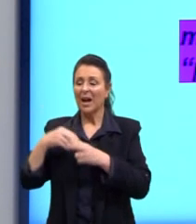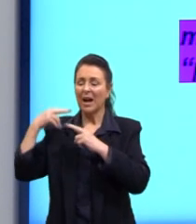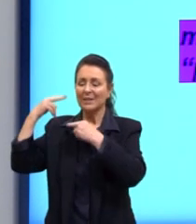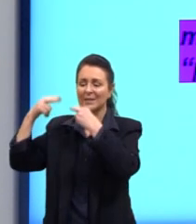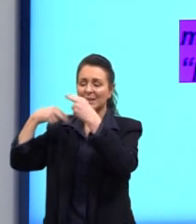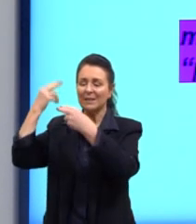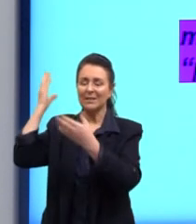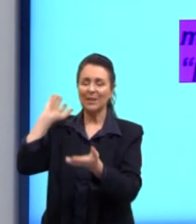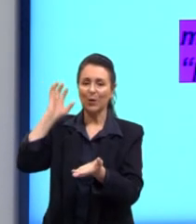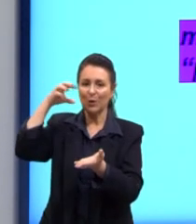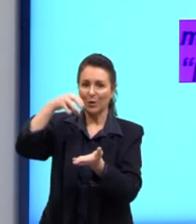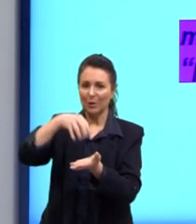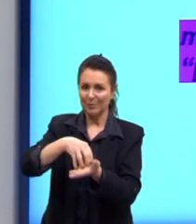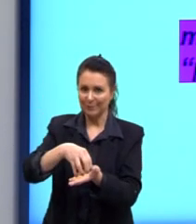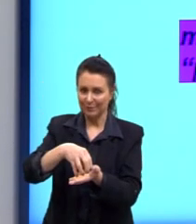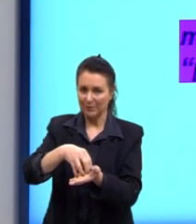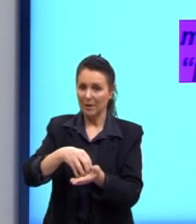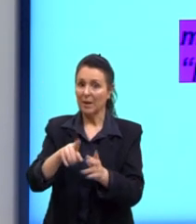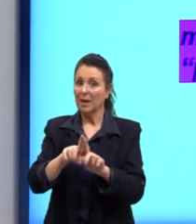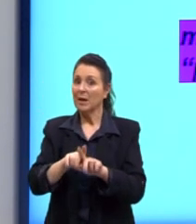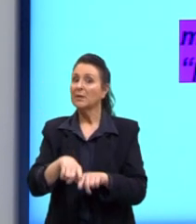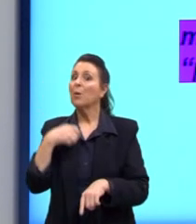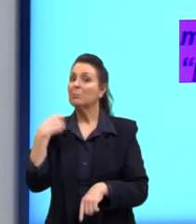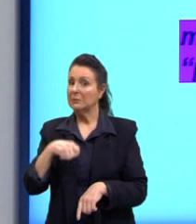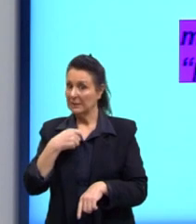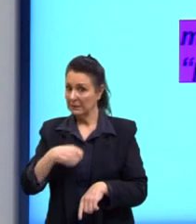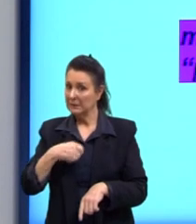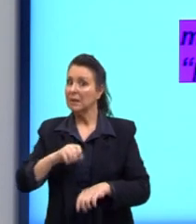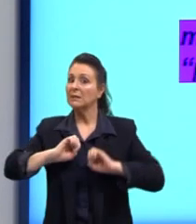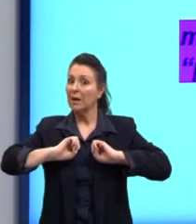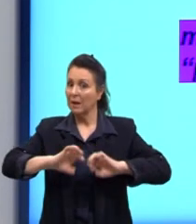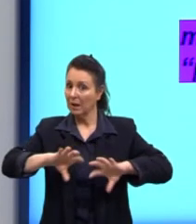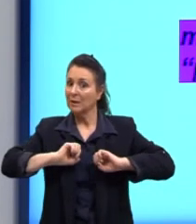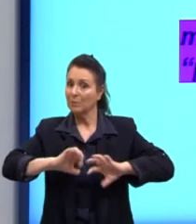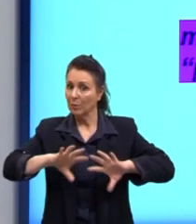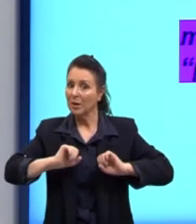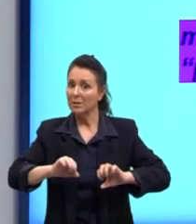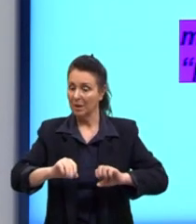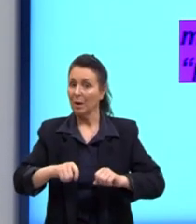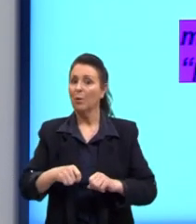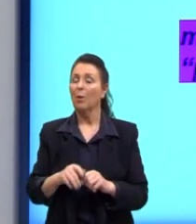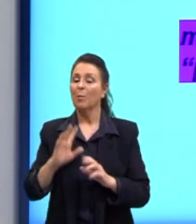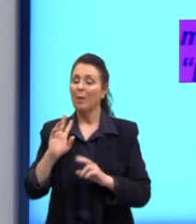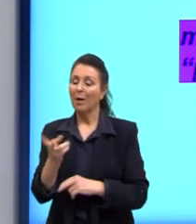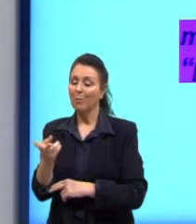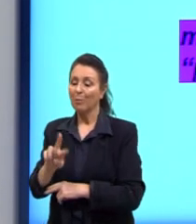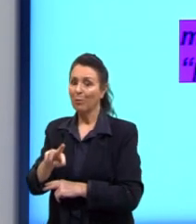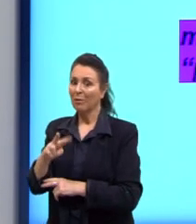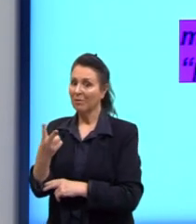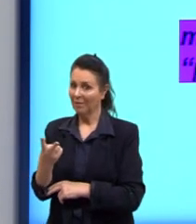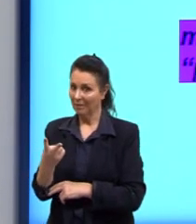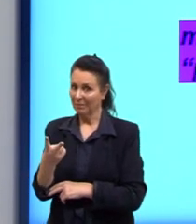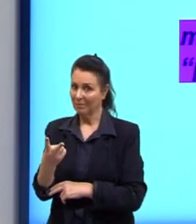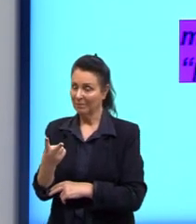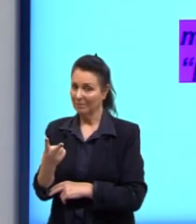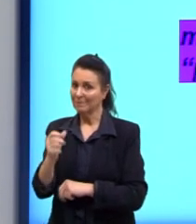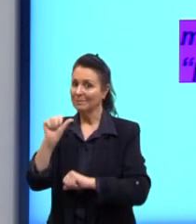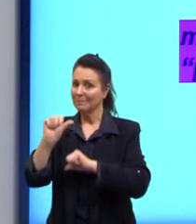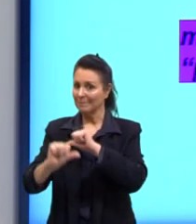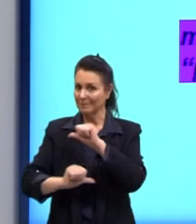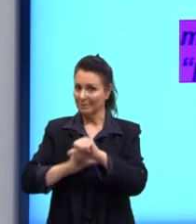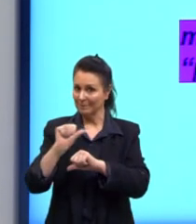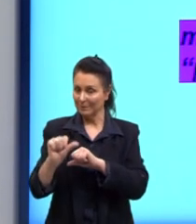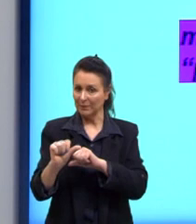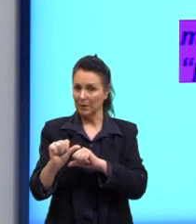coloniais. Entretanto, medidas educacionais podem ser tomadas para reverter esse cenário. Posto isso,